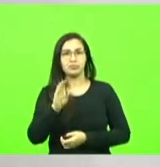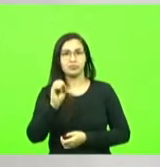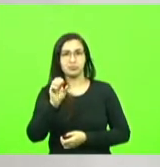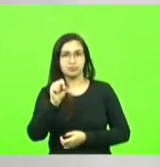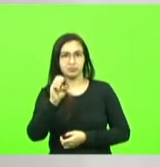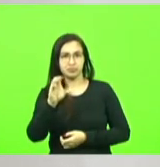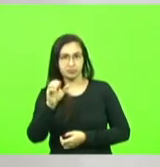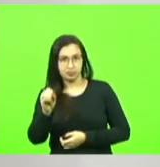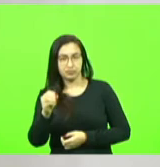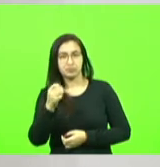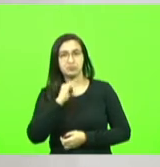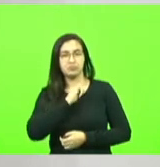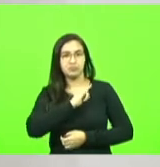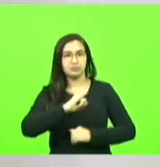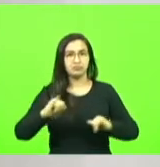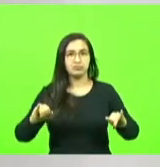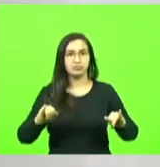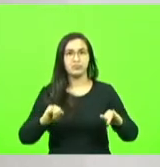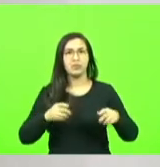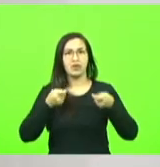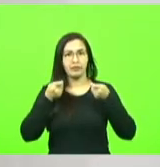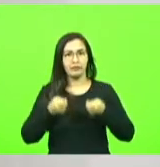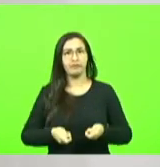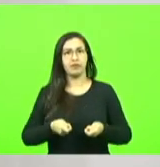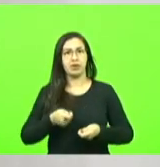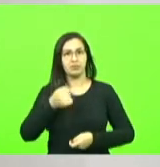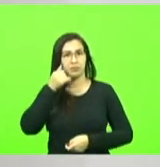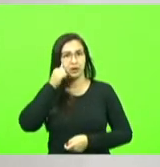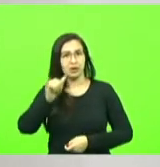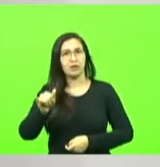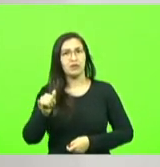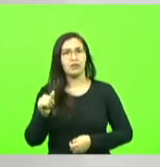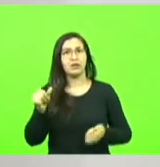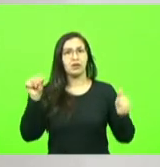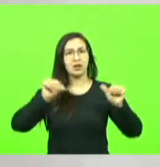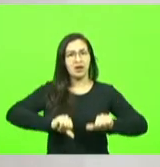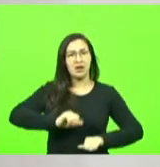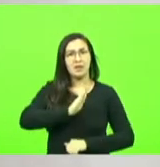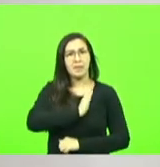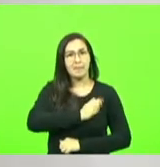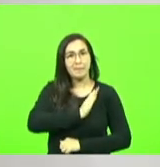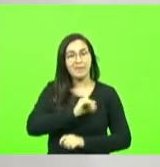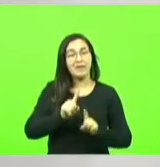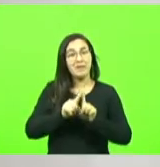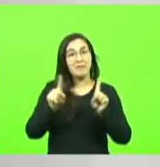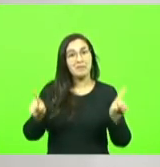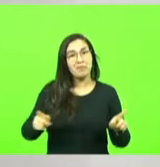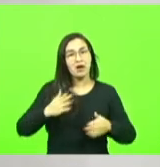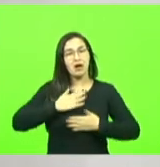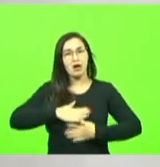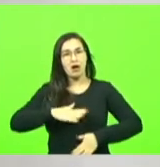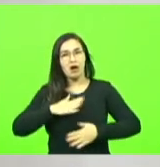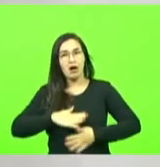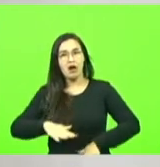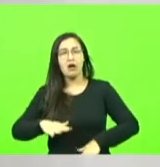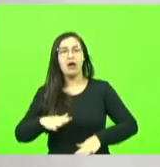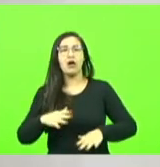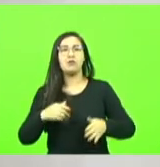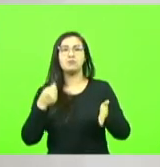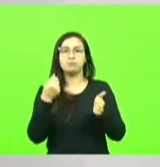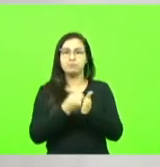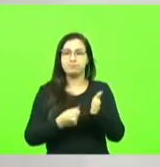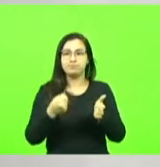propósito de impedir o mal e fazer o bem mas sejam sempre dóceis e amáveis perseverantes